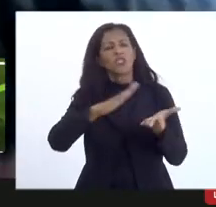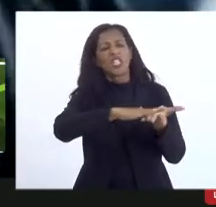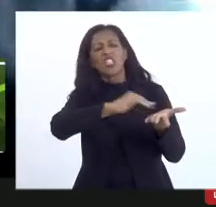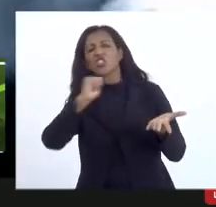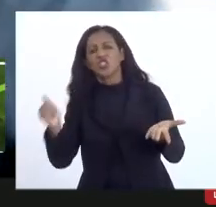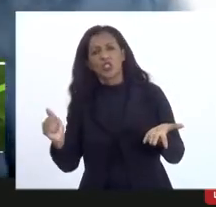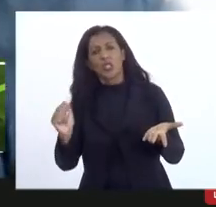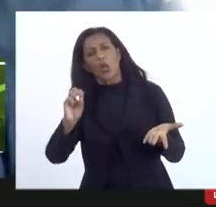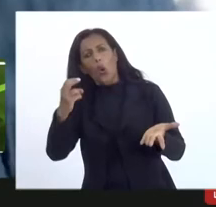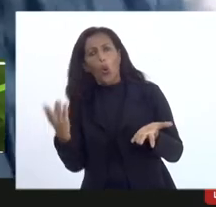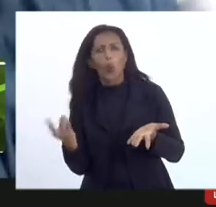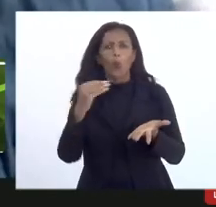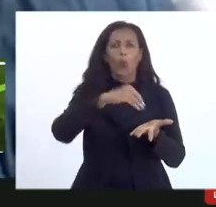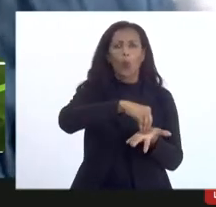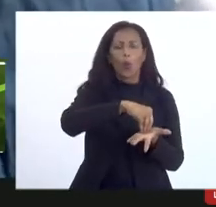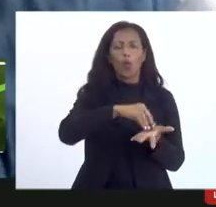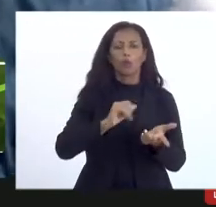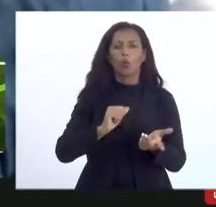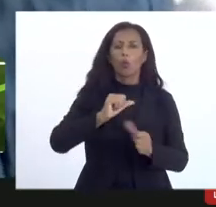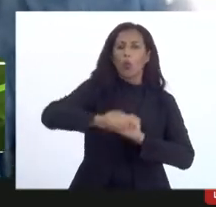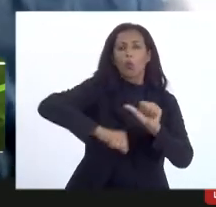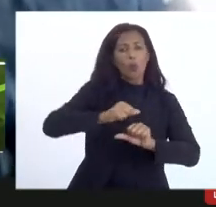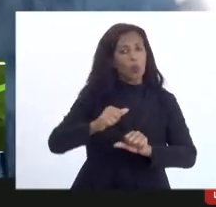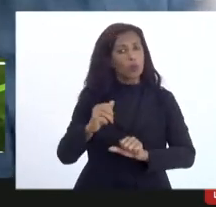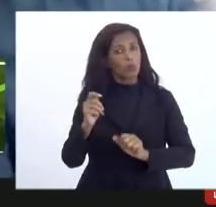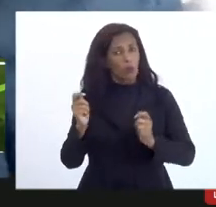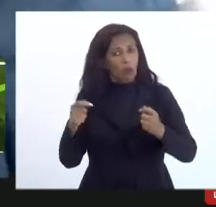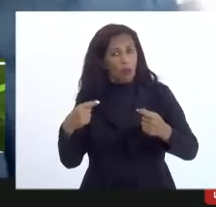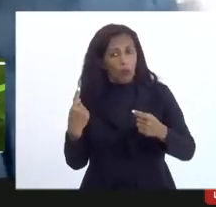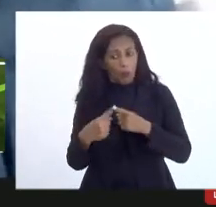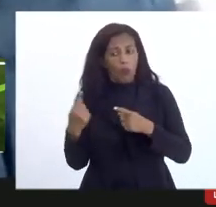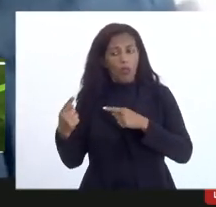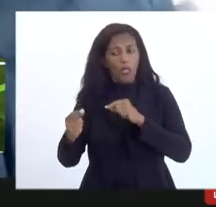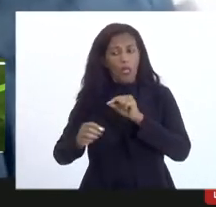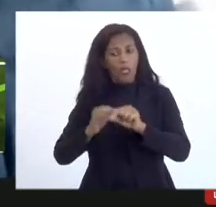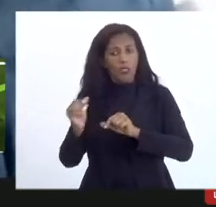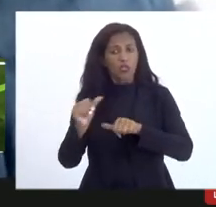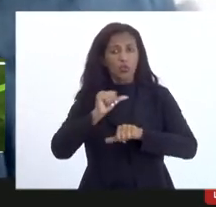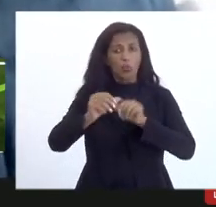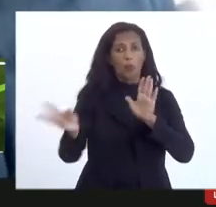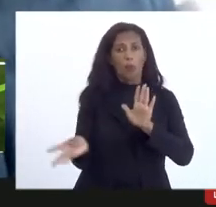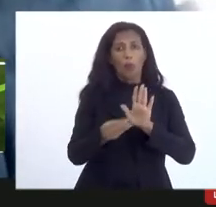acrescentariam ou modificariam porque aí a gente põe na forma de emendas